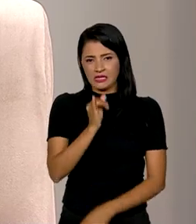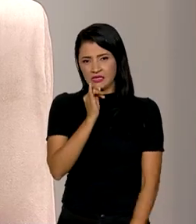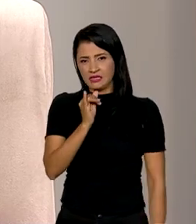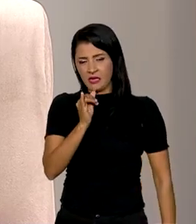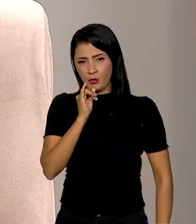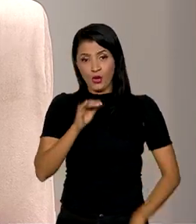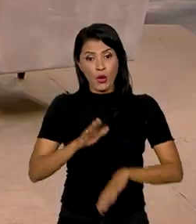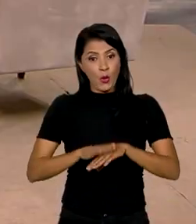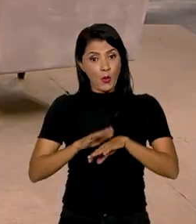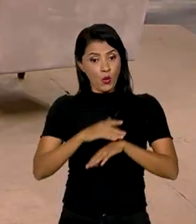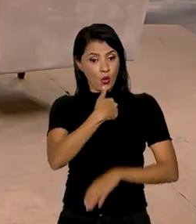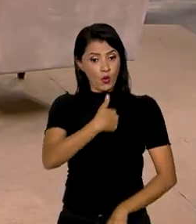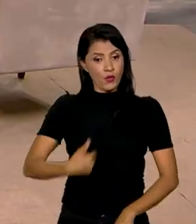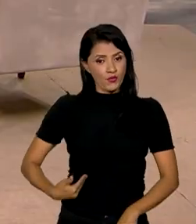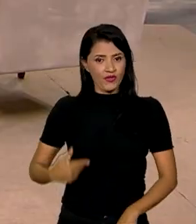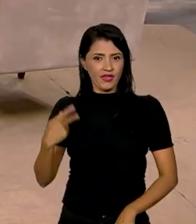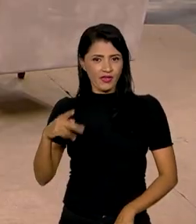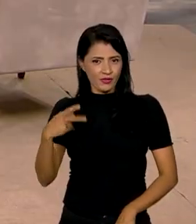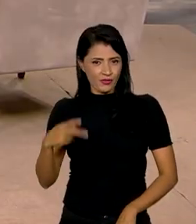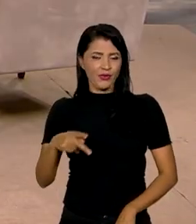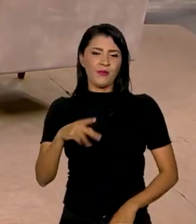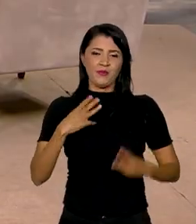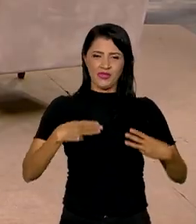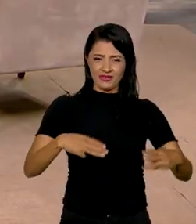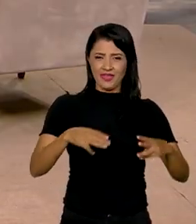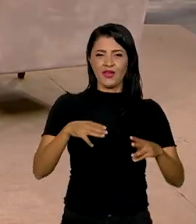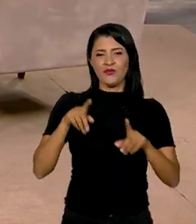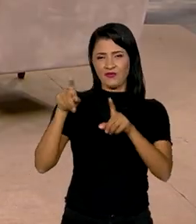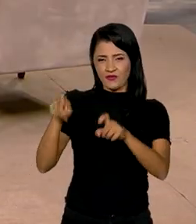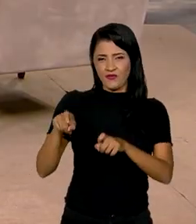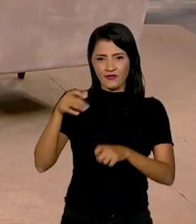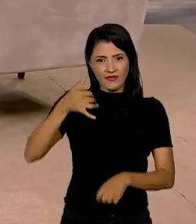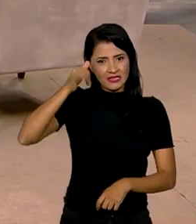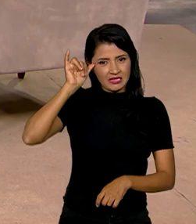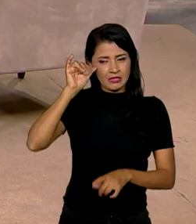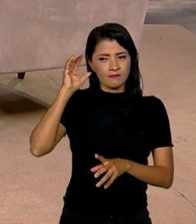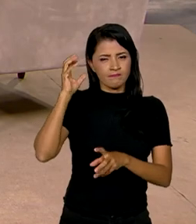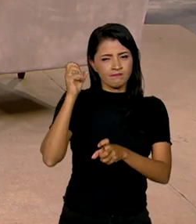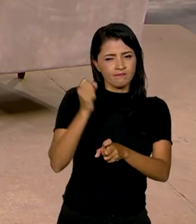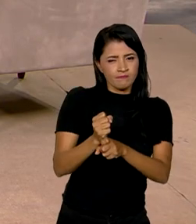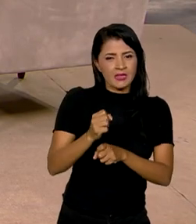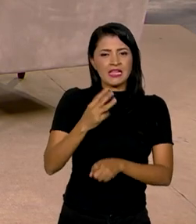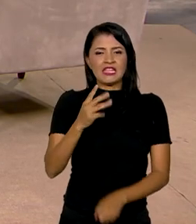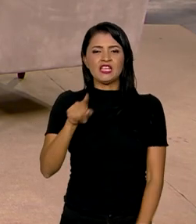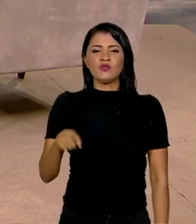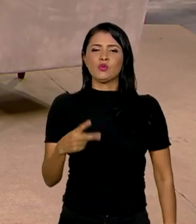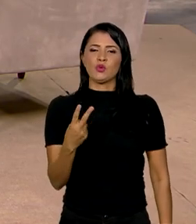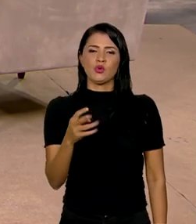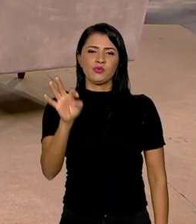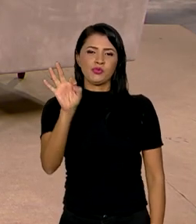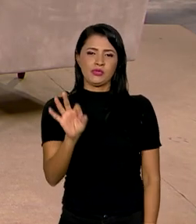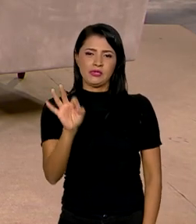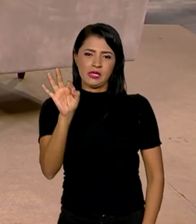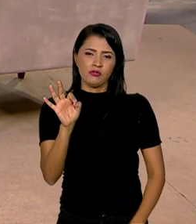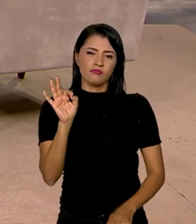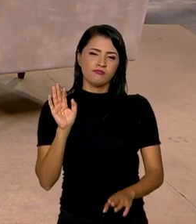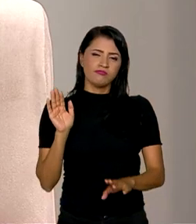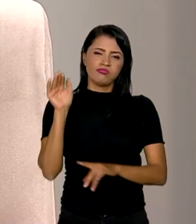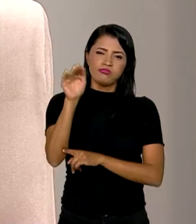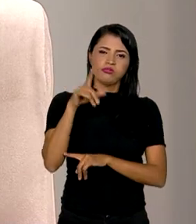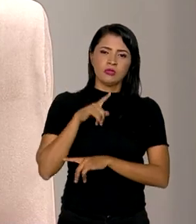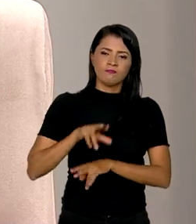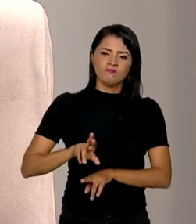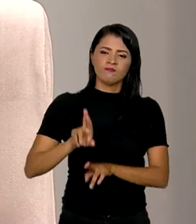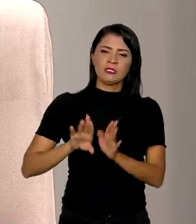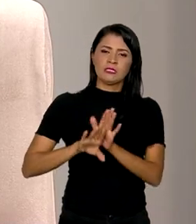o próprio governo, pelo Ministério da Fazenda, revisou para 3,2% a projeção de crescimento.